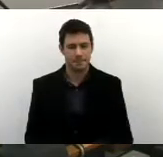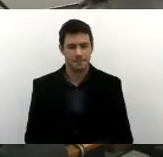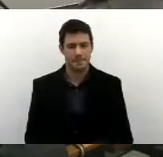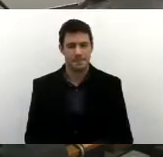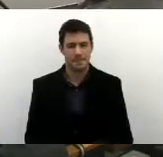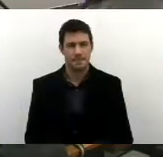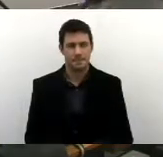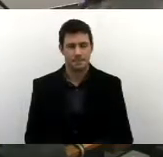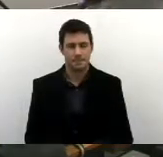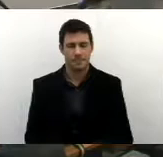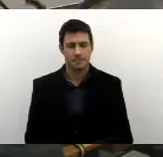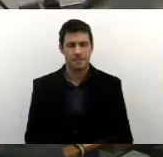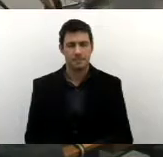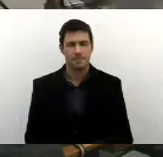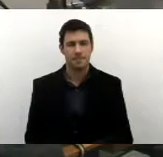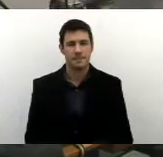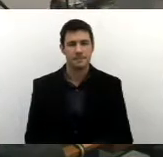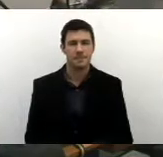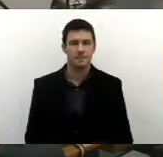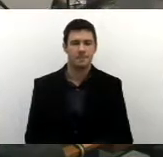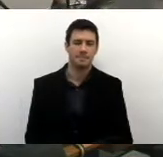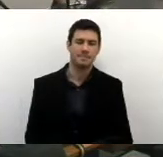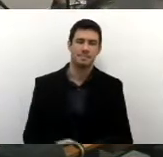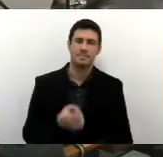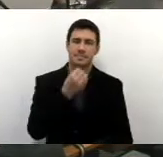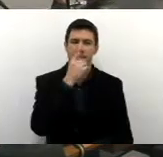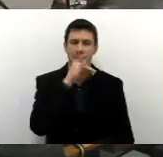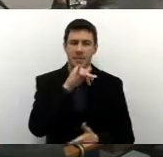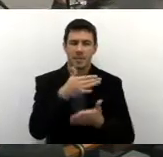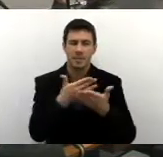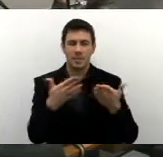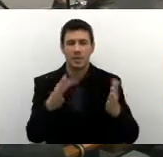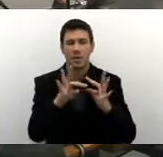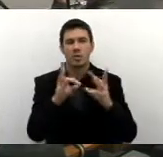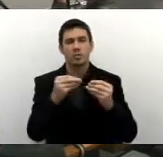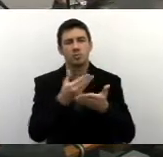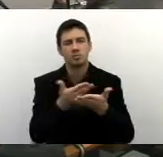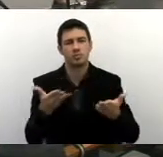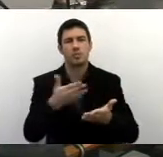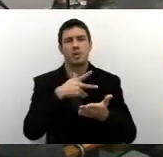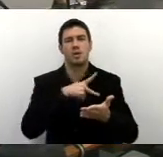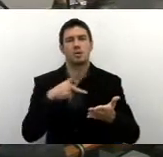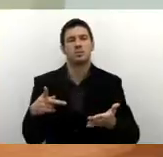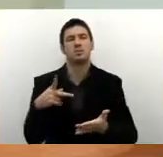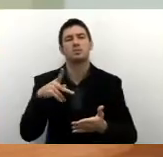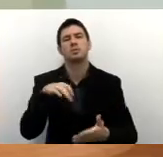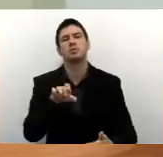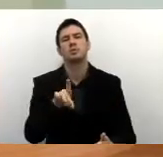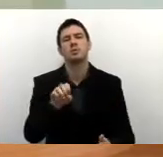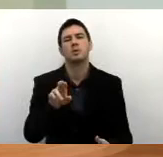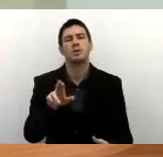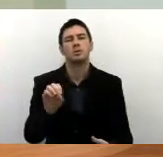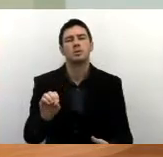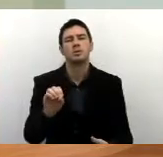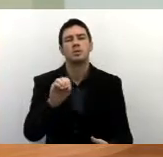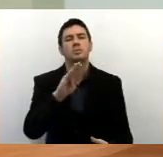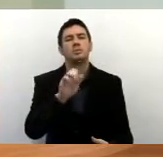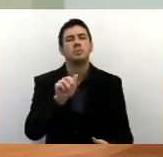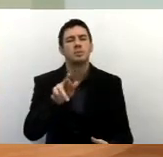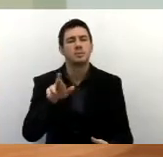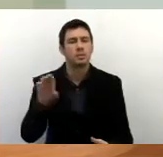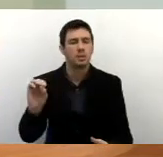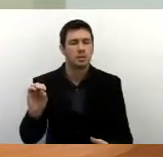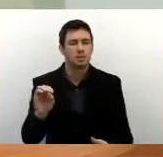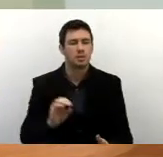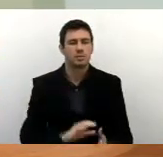Mais uma vez, bom dia a todos e a todas. Vou cumprimentar mais uma vez o presidente Eduardo Barreto e o secretário, o novo secretário,